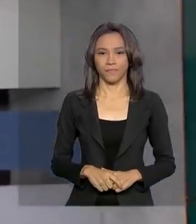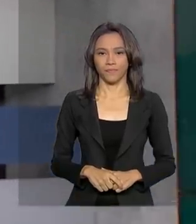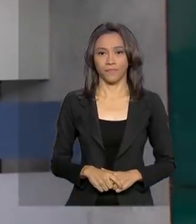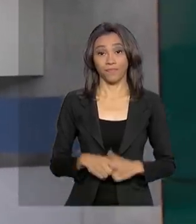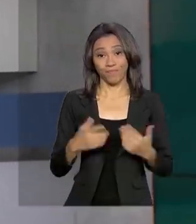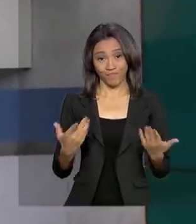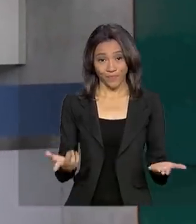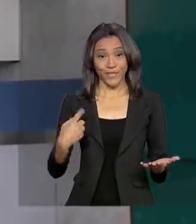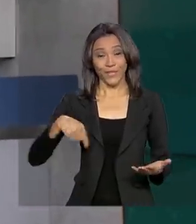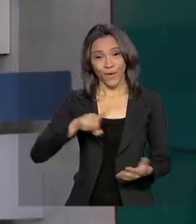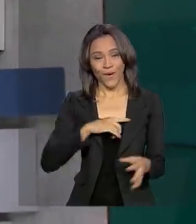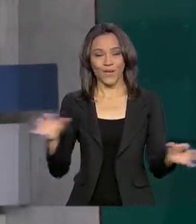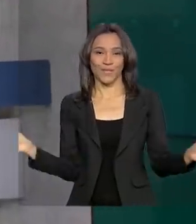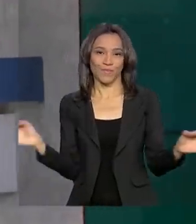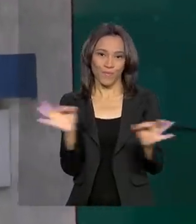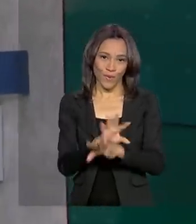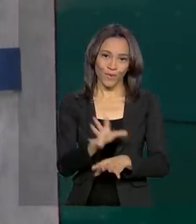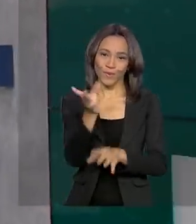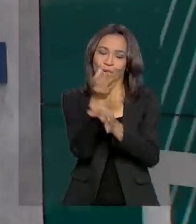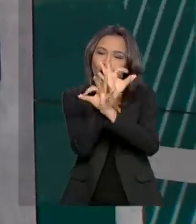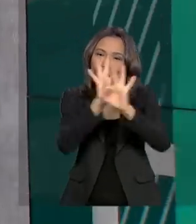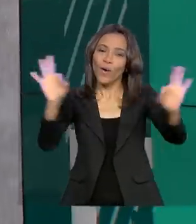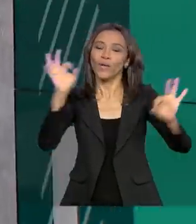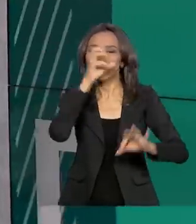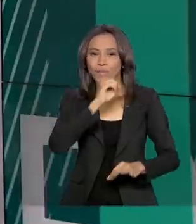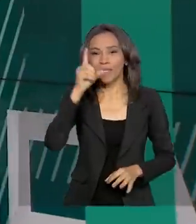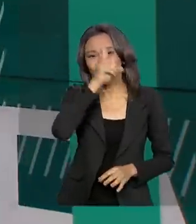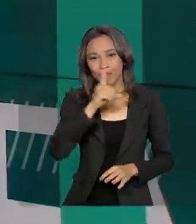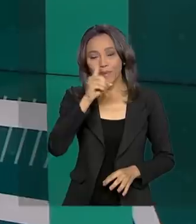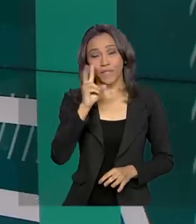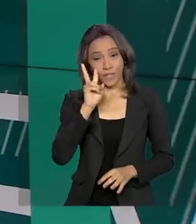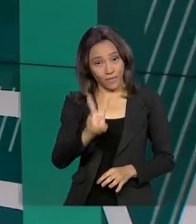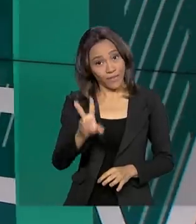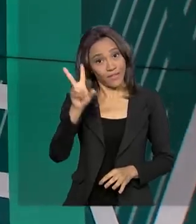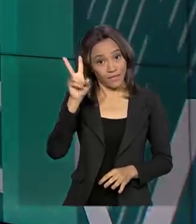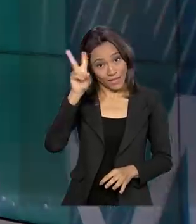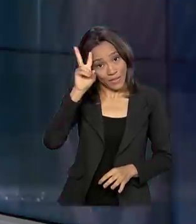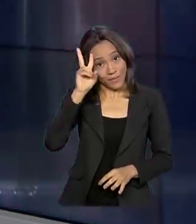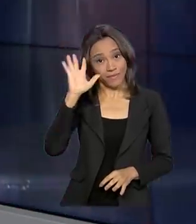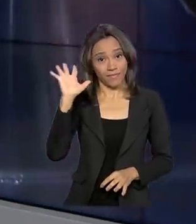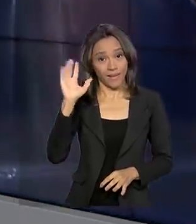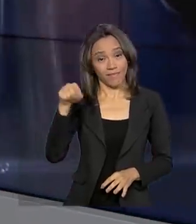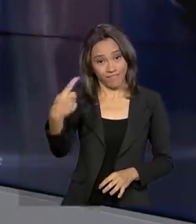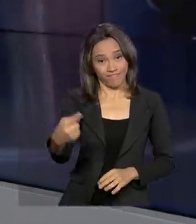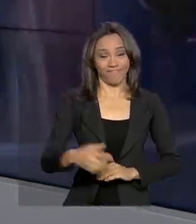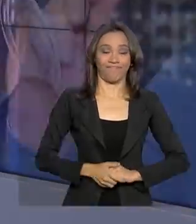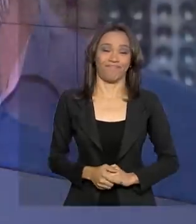O Brasil em Dia fica por aqui. Ótimo fim de semana para você e a gente se vê na segunda. Até lá!